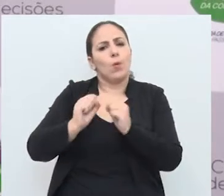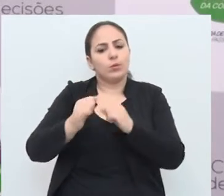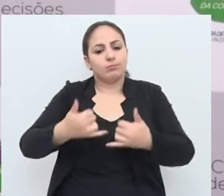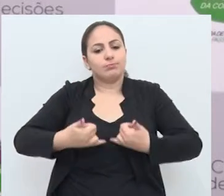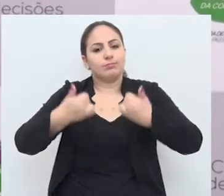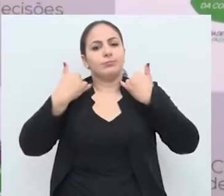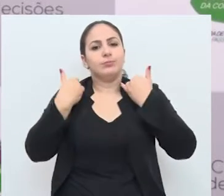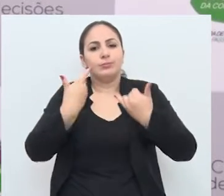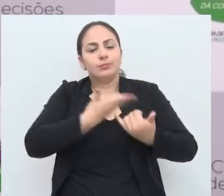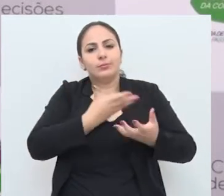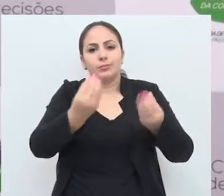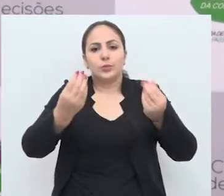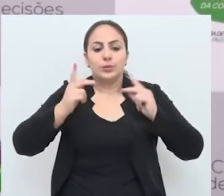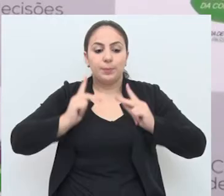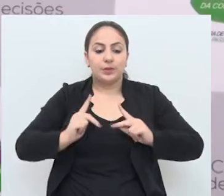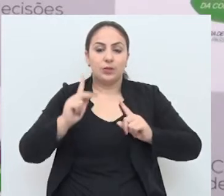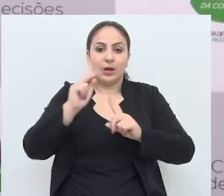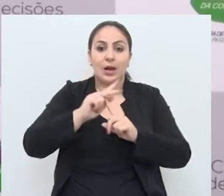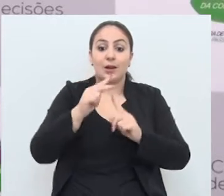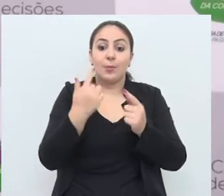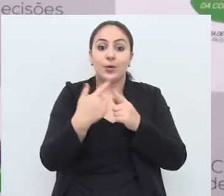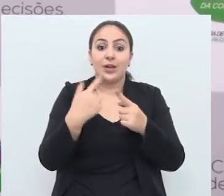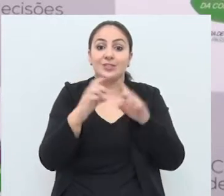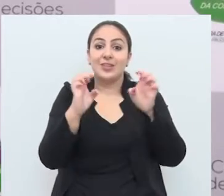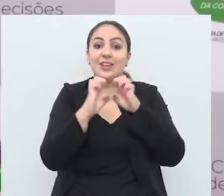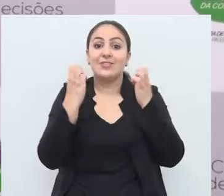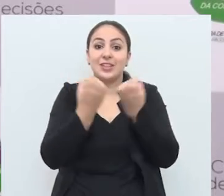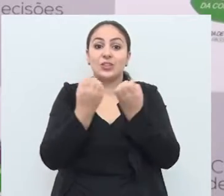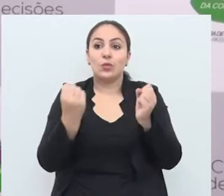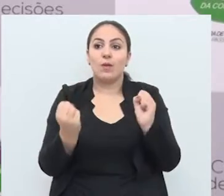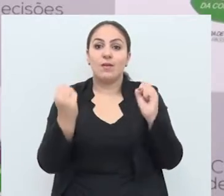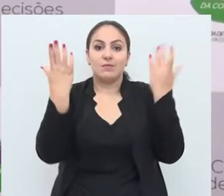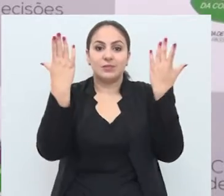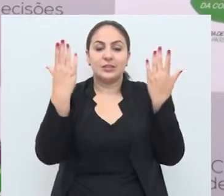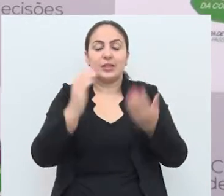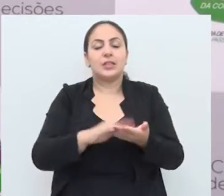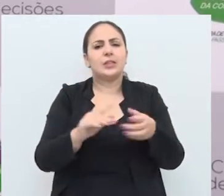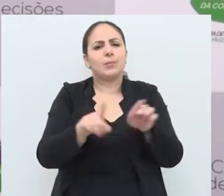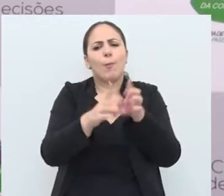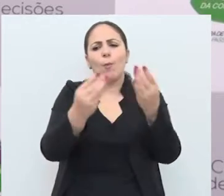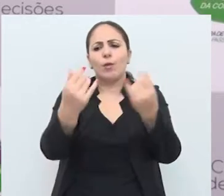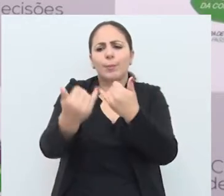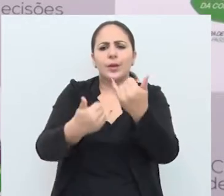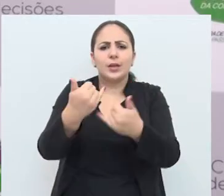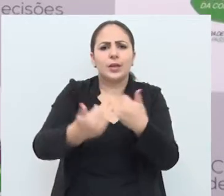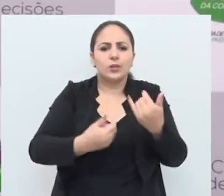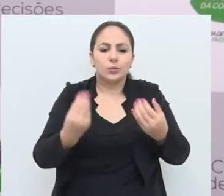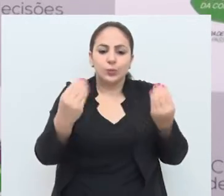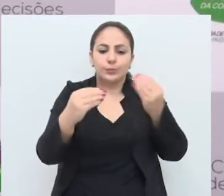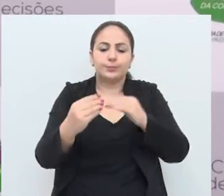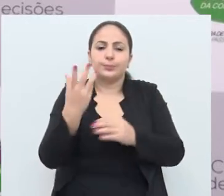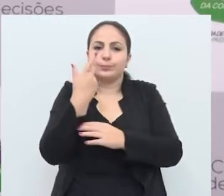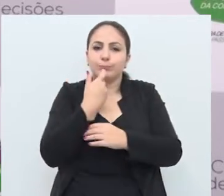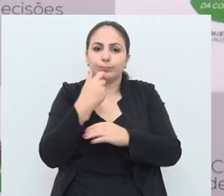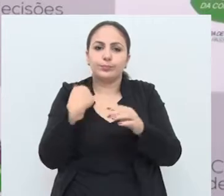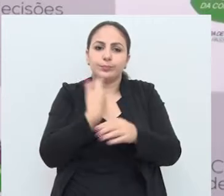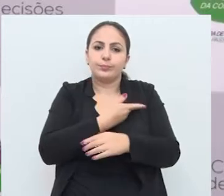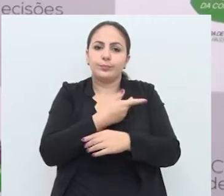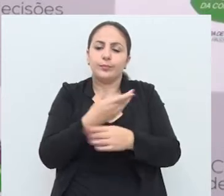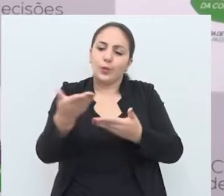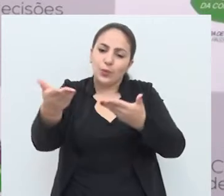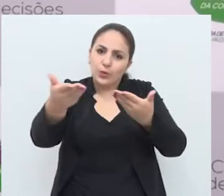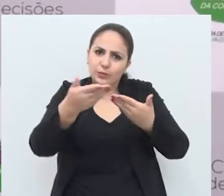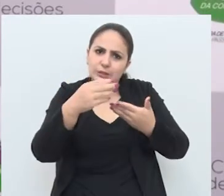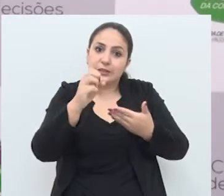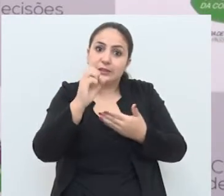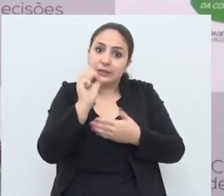Será um prazer, já vai ter muita gente na gare devido ao show, e devido também a uma série de brinquedos que vai estar montado lá para as crianças, então a gente